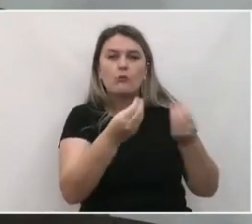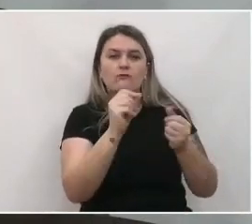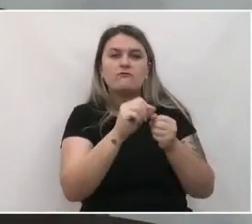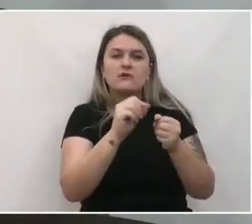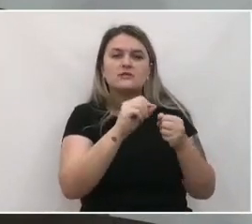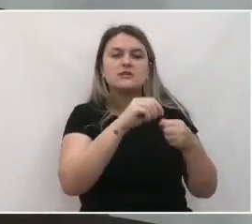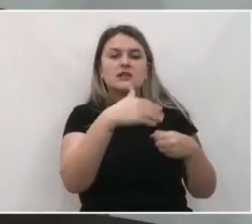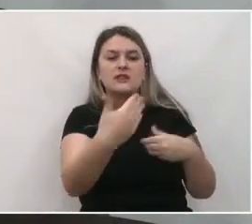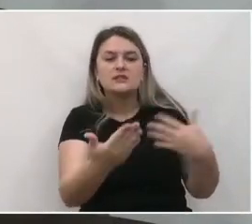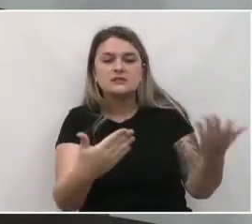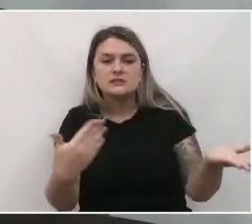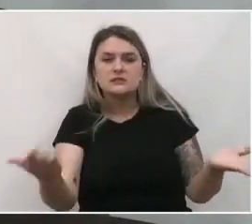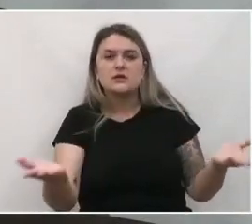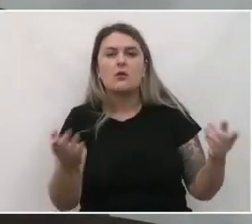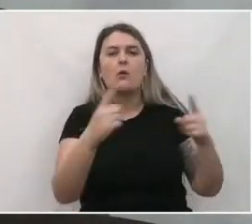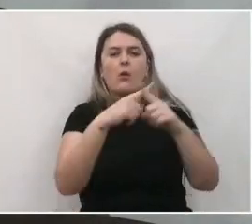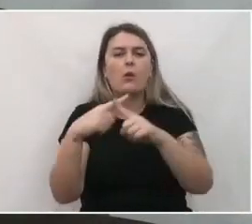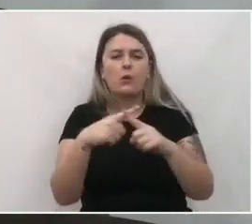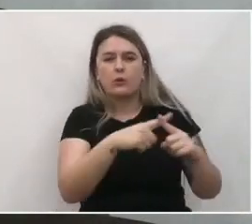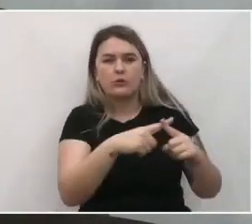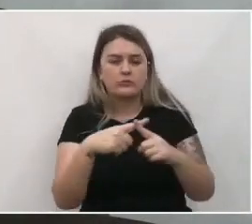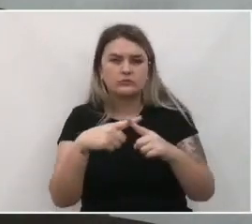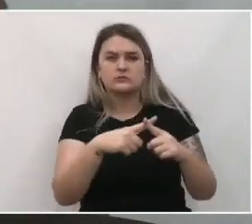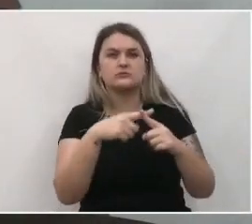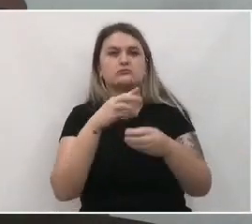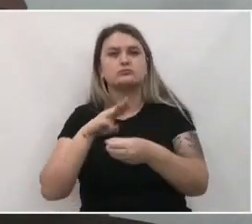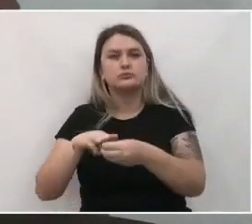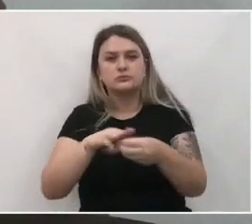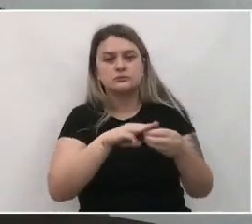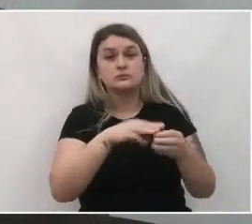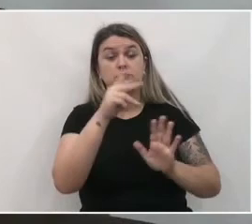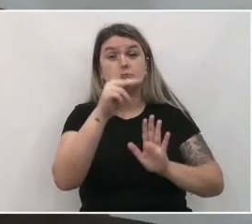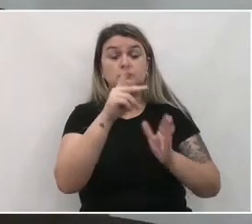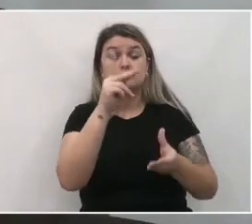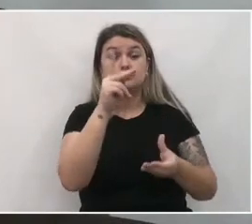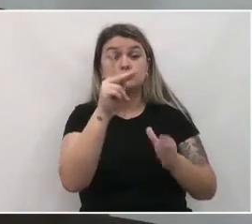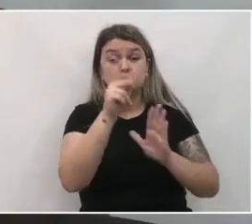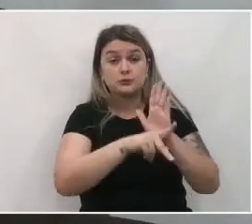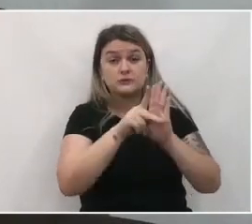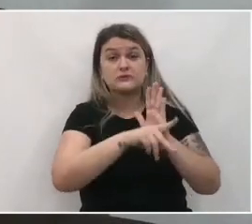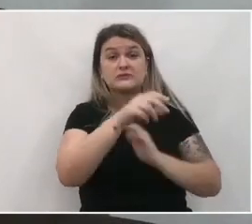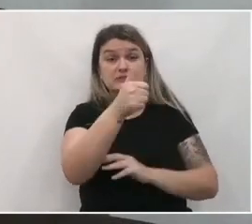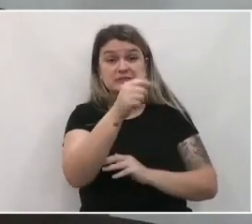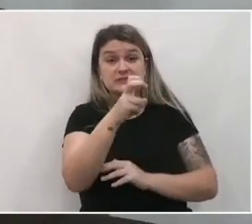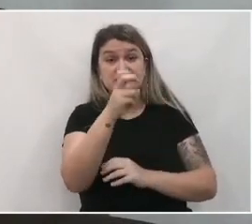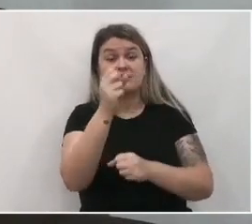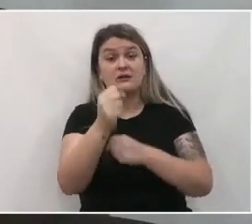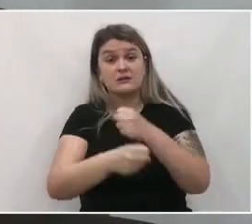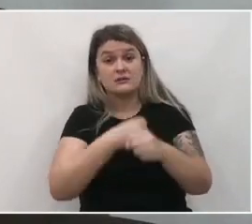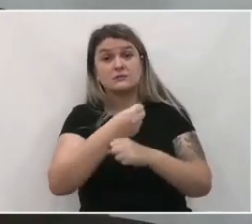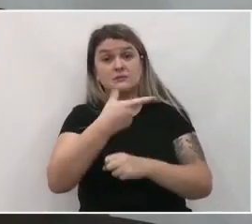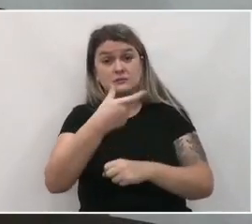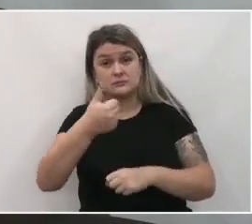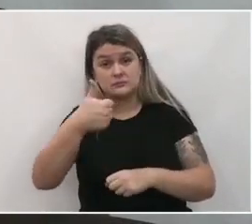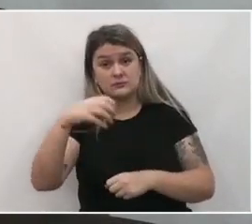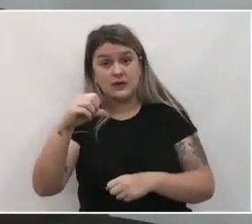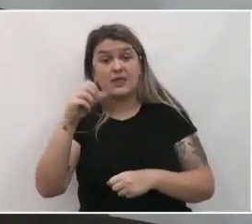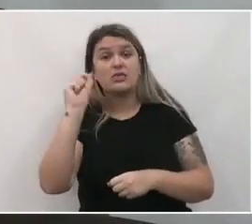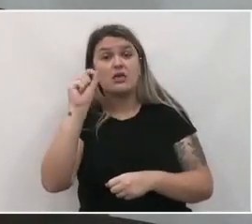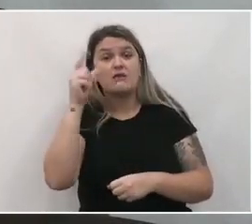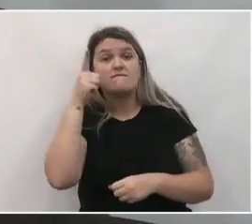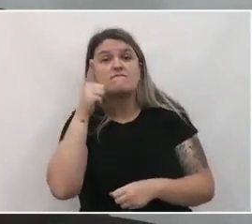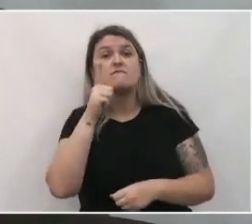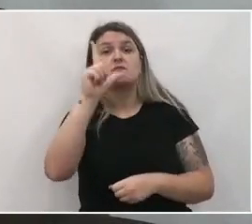concorrência pública número 1-2019, processo 15-2019, cuja vencedora do processo foi a empresa